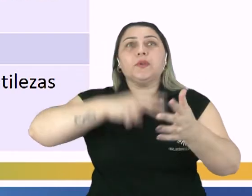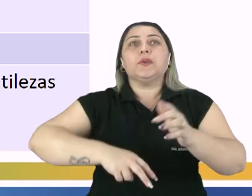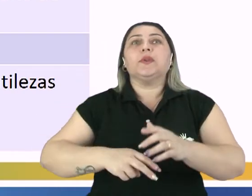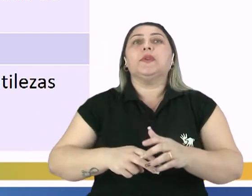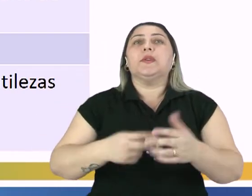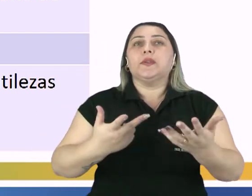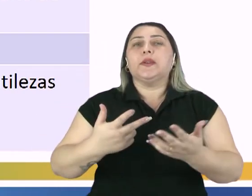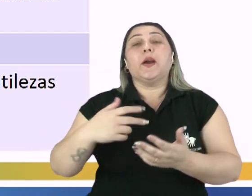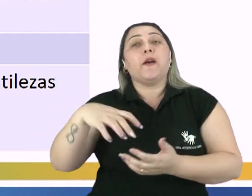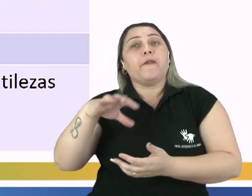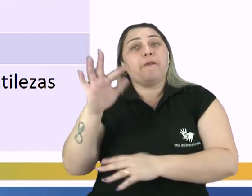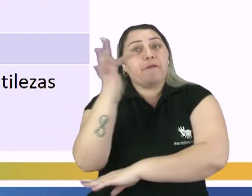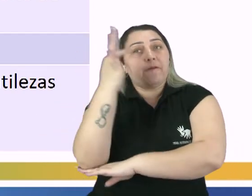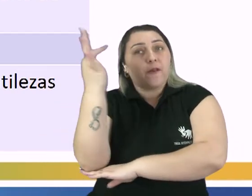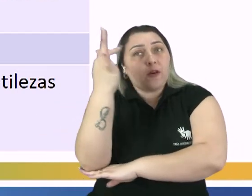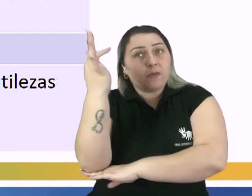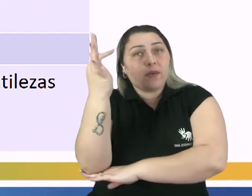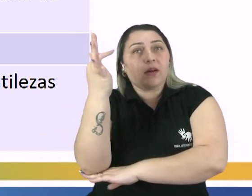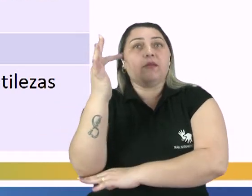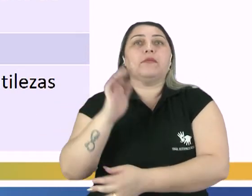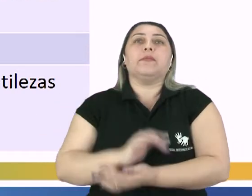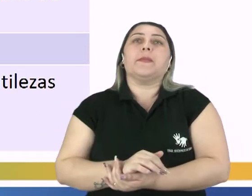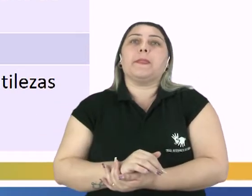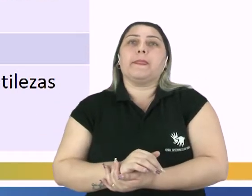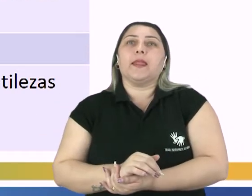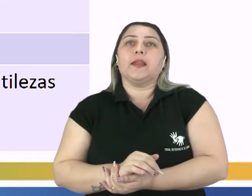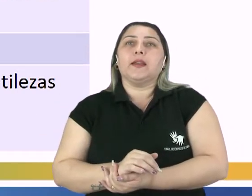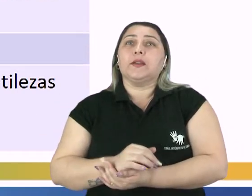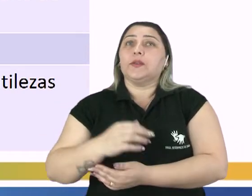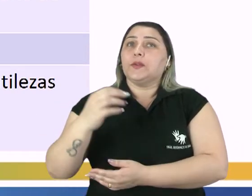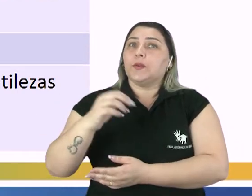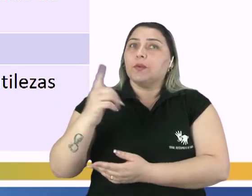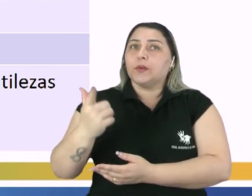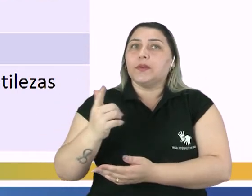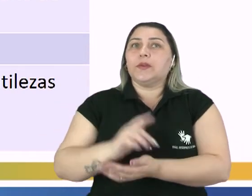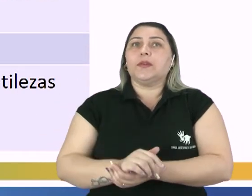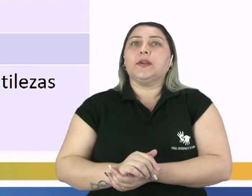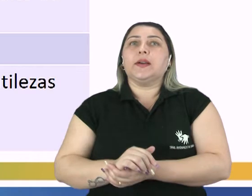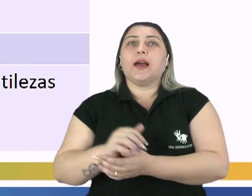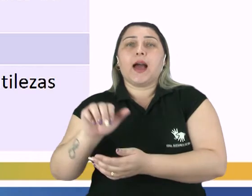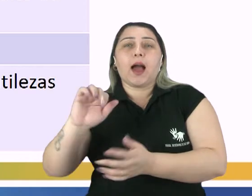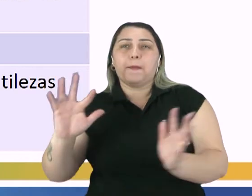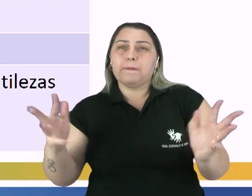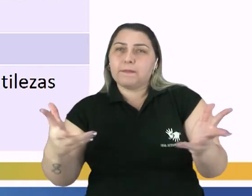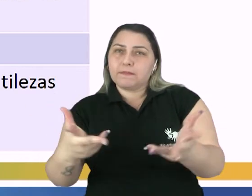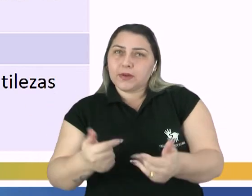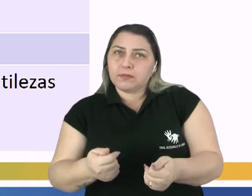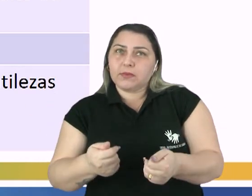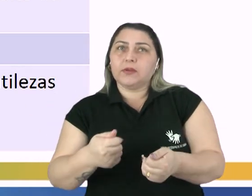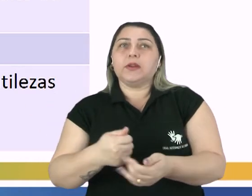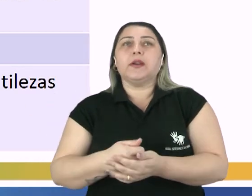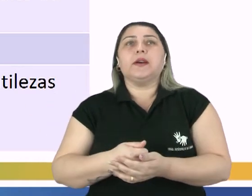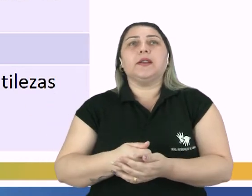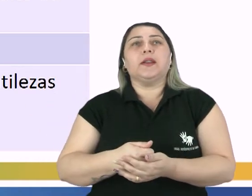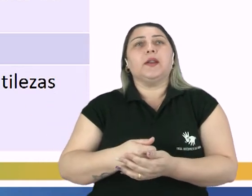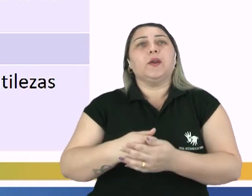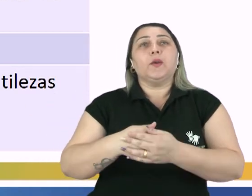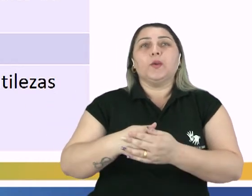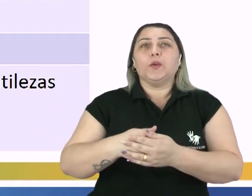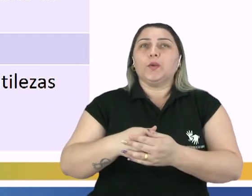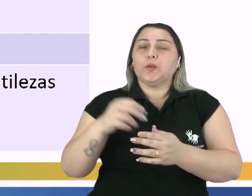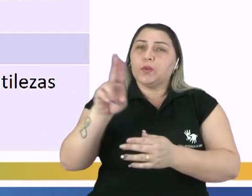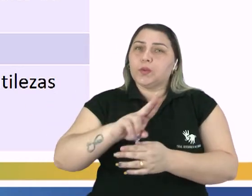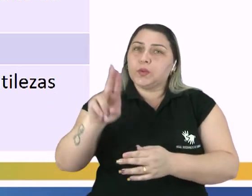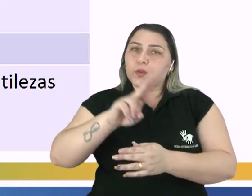cultismo, havia muito rebuscamento formal. No conceptismo, retórica aprimorada. No cultismo,